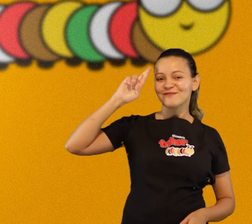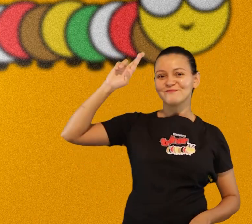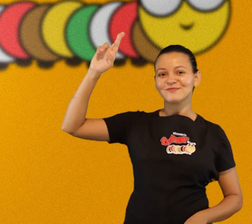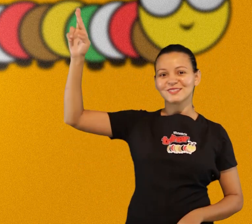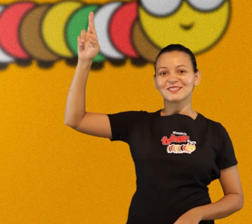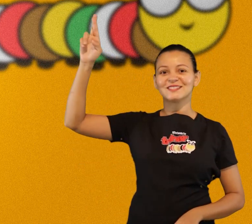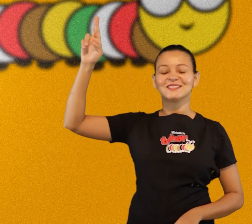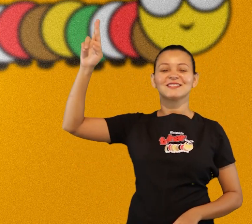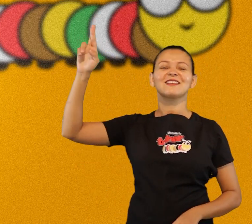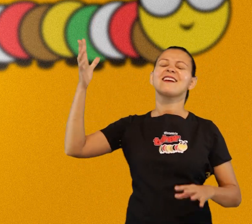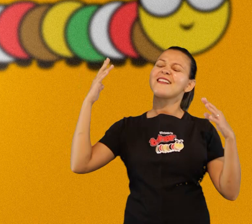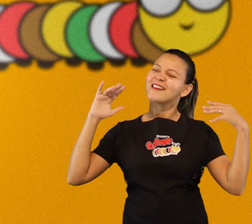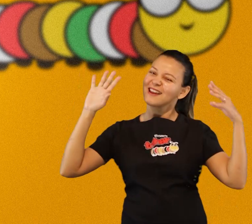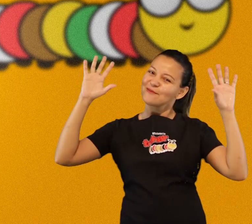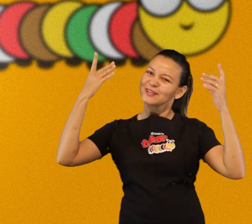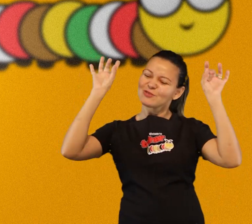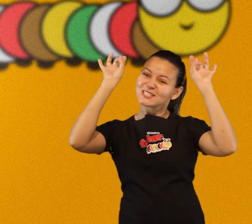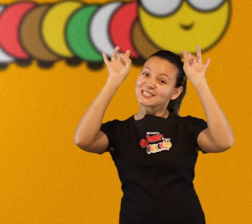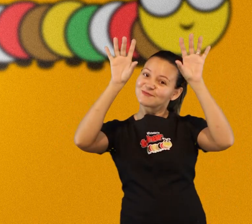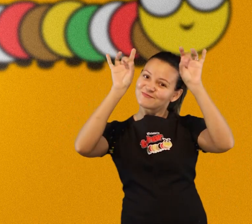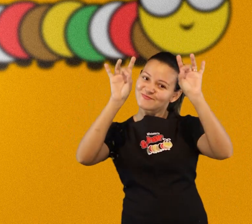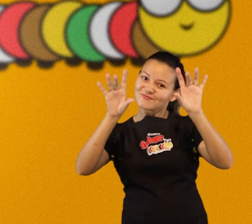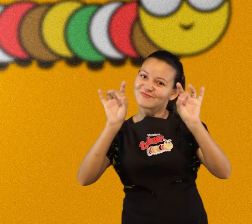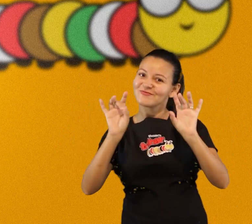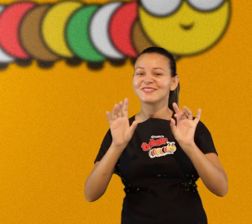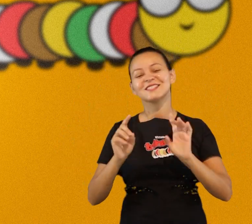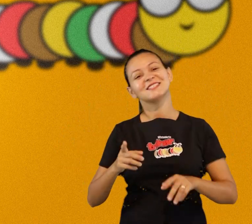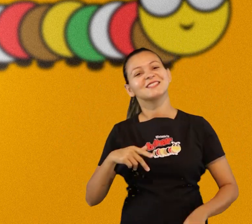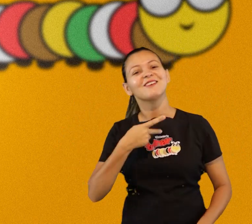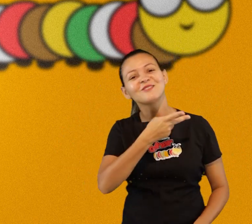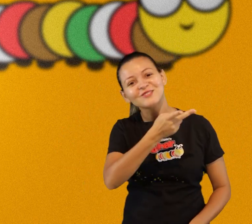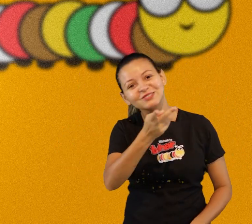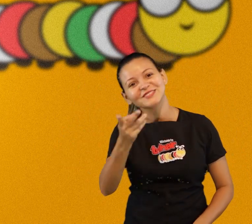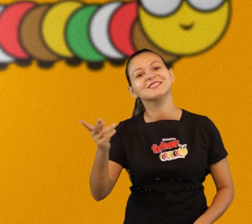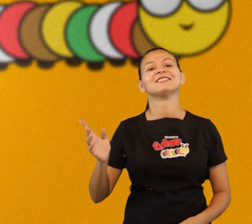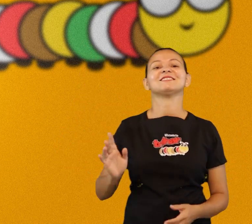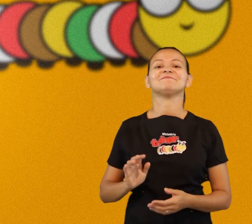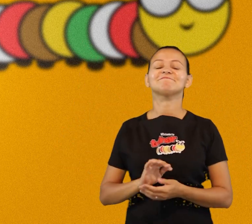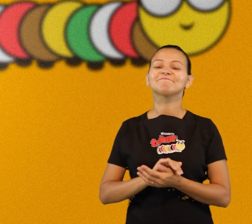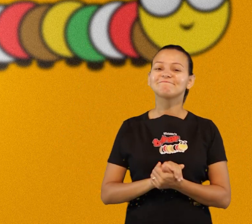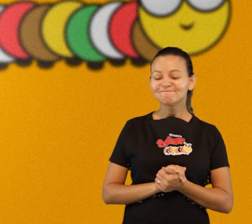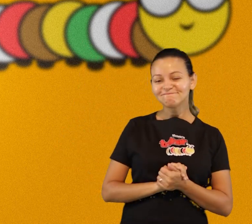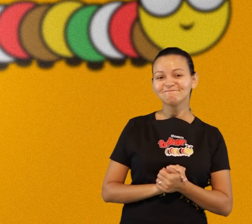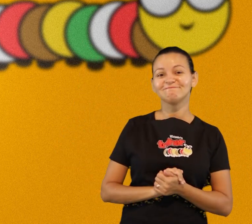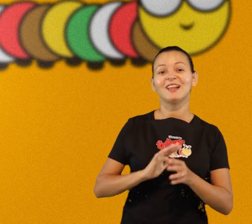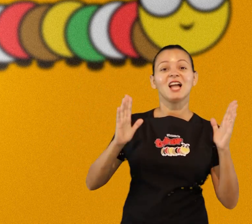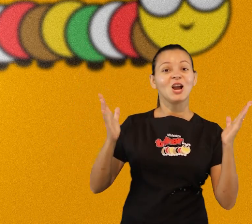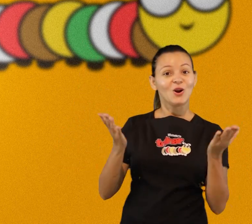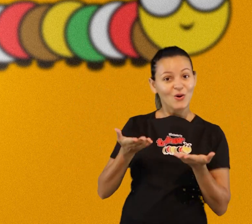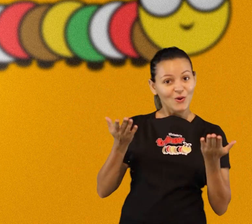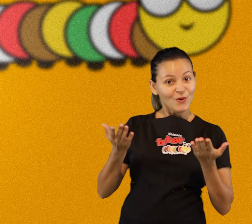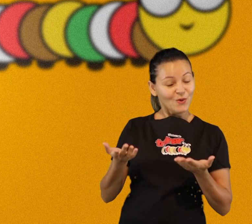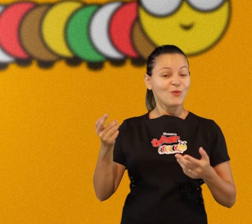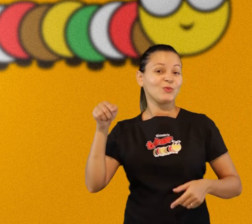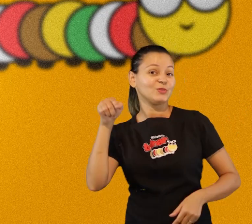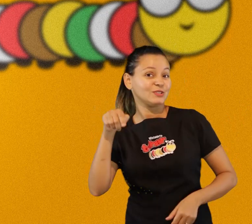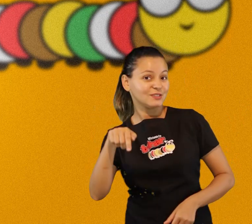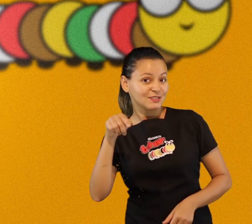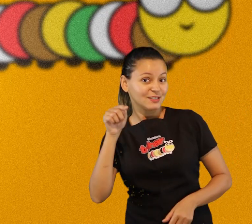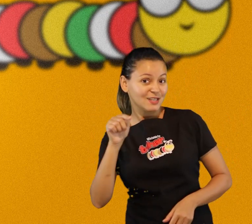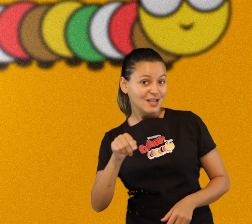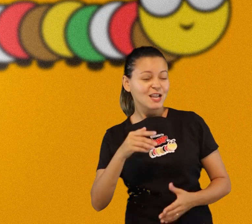porque a nossa celebração é especial para todos vocês, que bom estar com você aí na sua casa e eu já quero começar esse momento